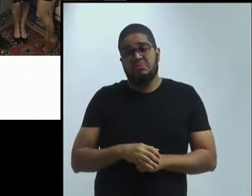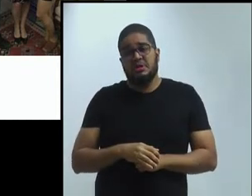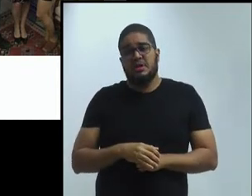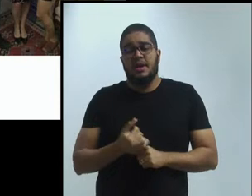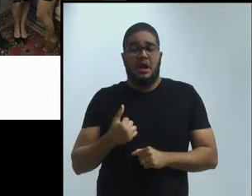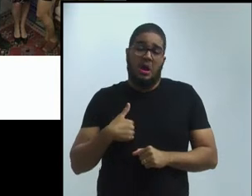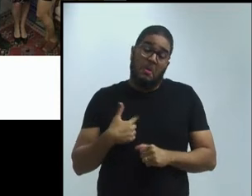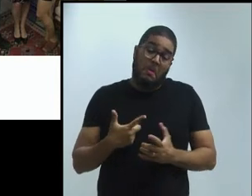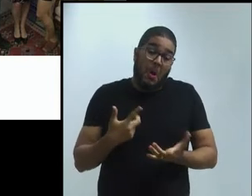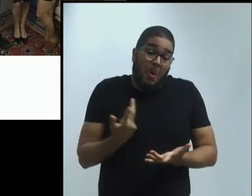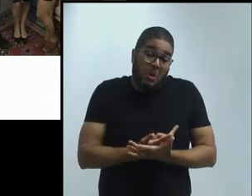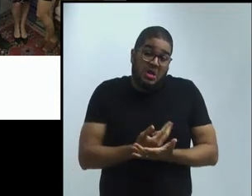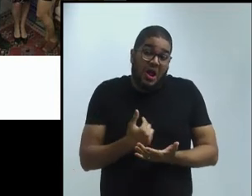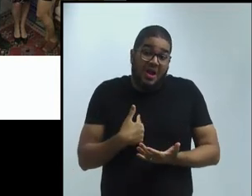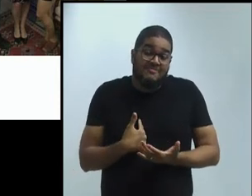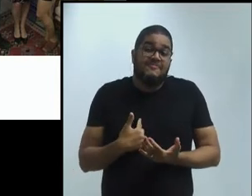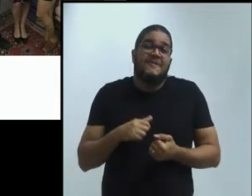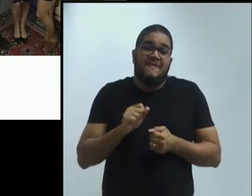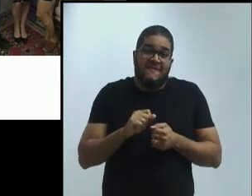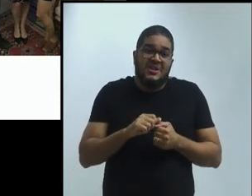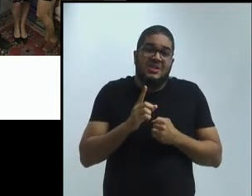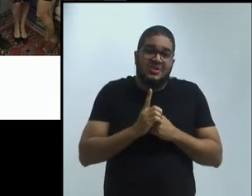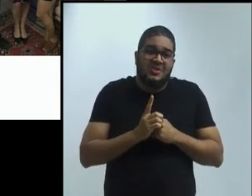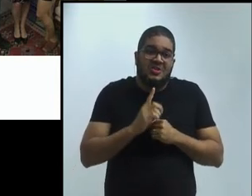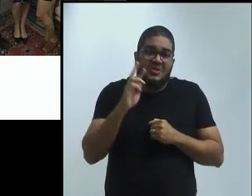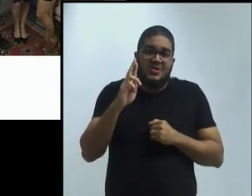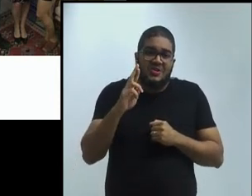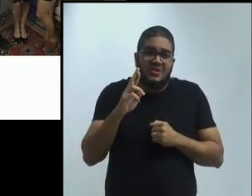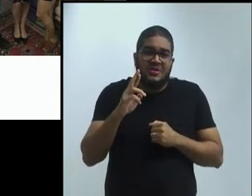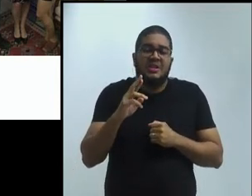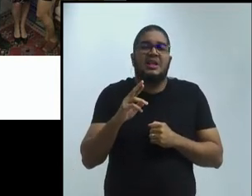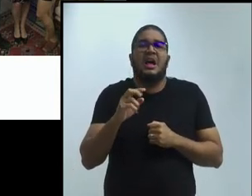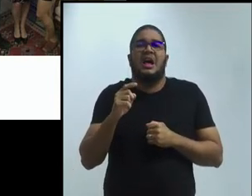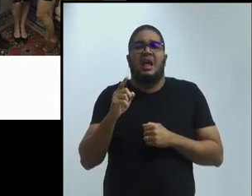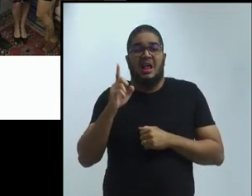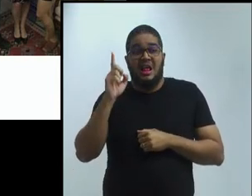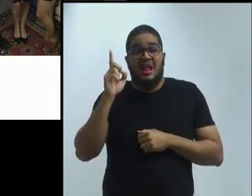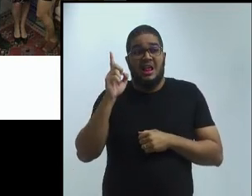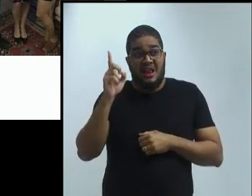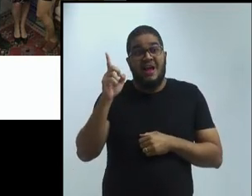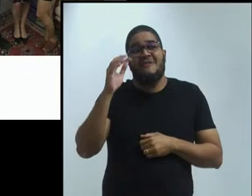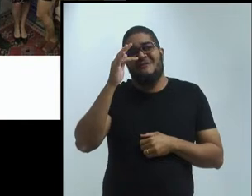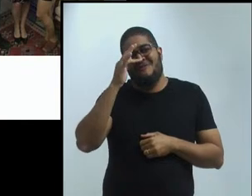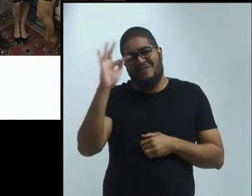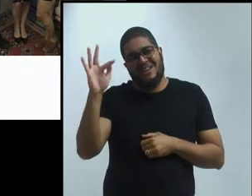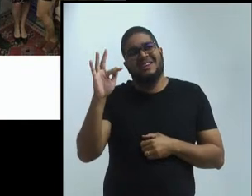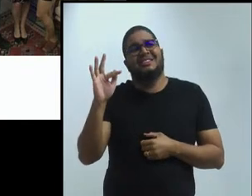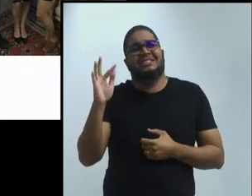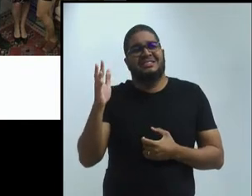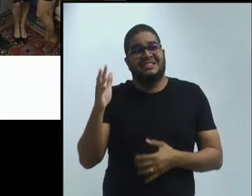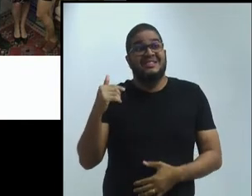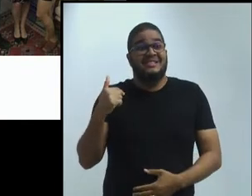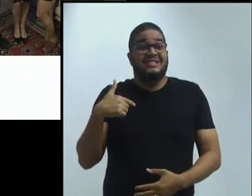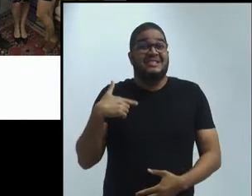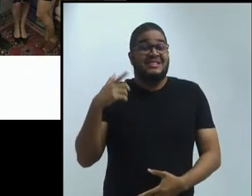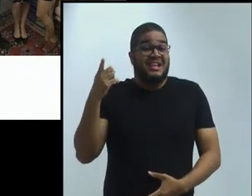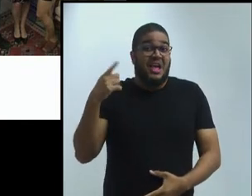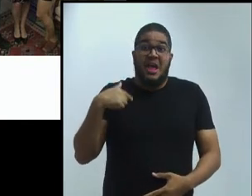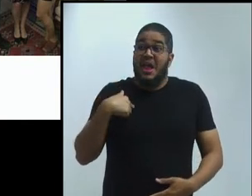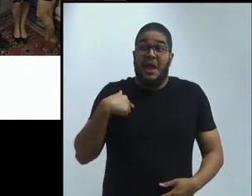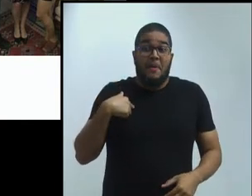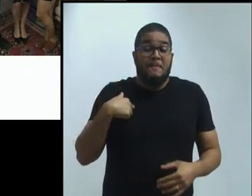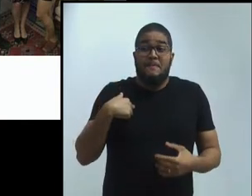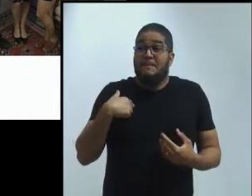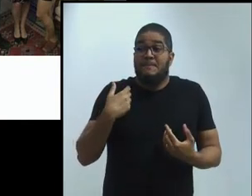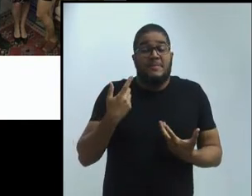vida fazendo doutorado em Toulouse. Então, eu tive que aprender a escrever academicamente em francês. Não